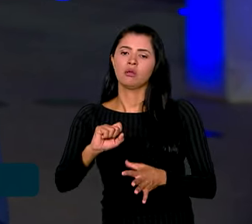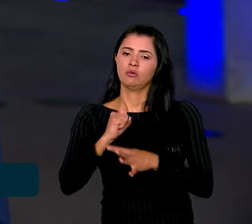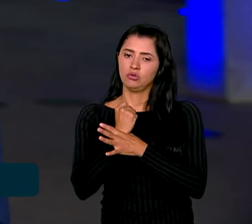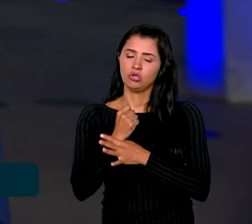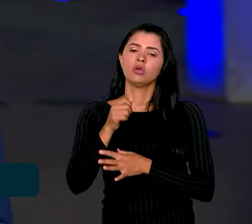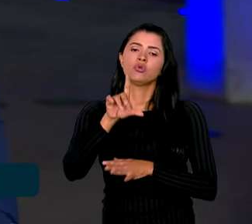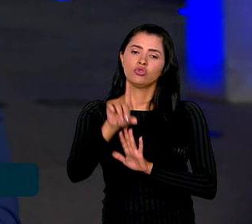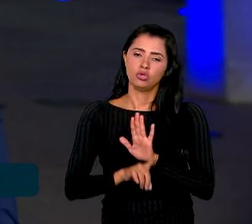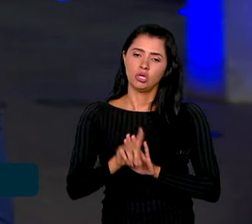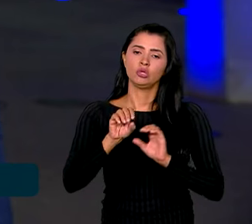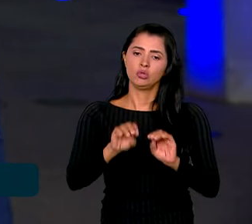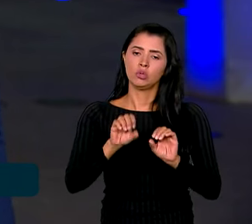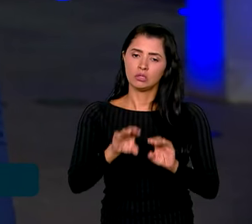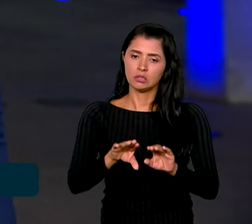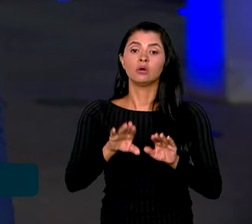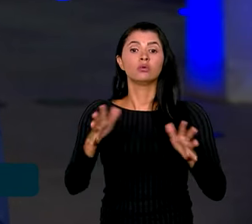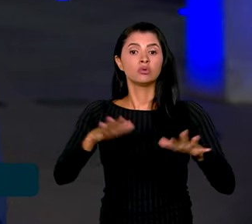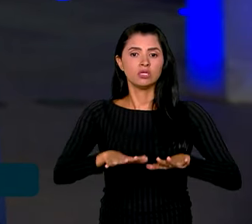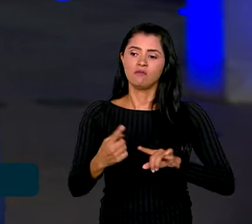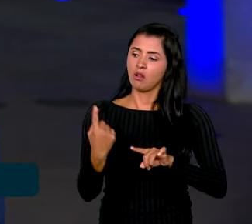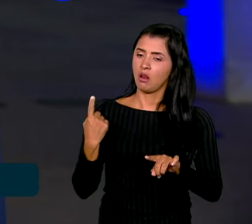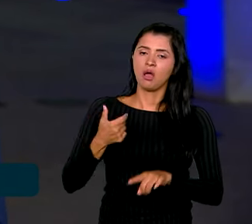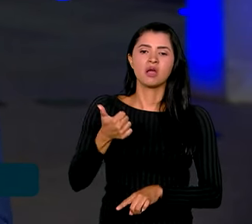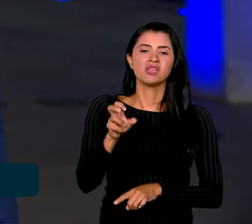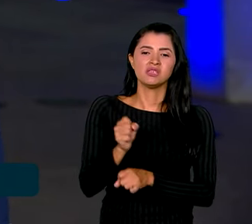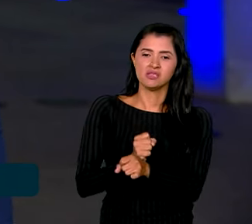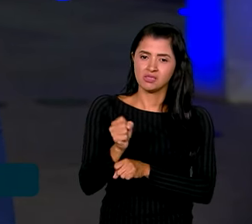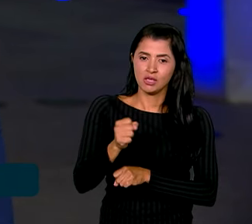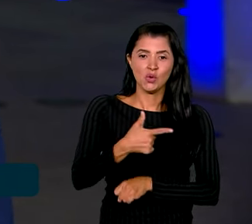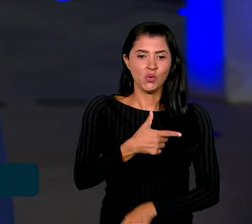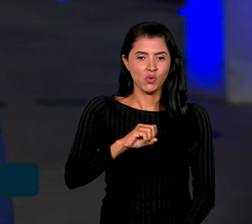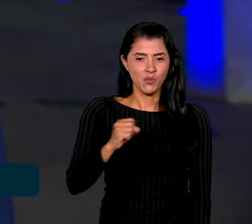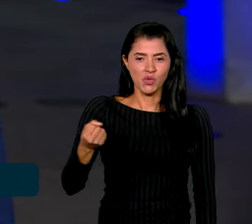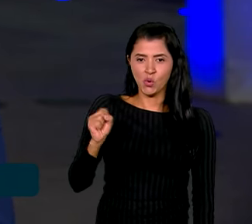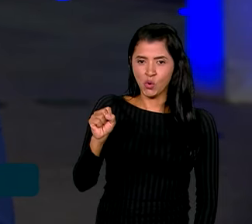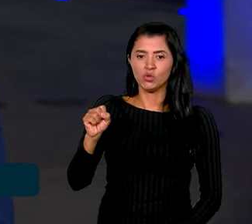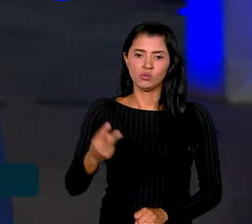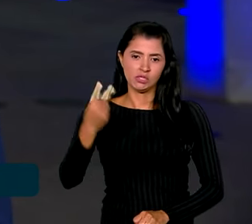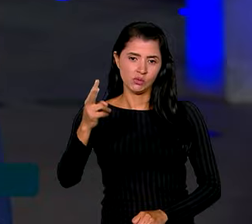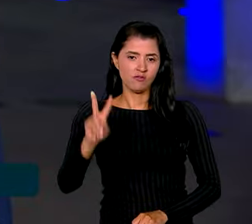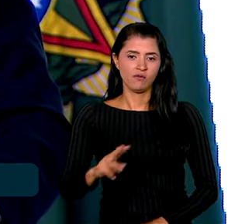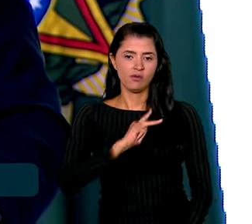à educação inclusiva há 15 anos. Portanto, em 2008, segundo o mandato do presidente Lula.